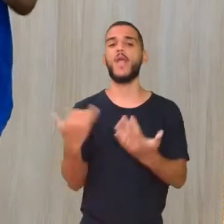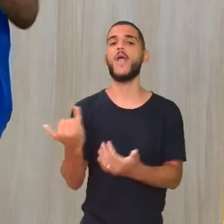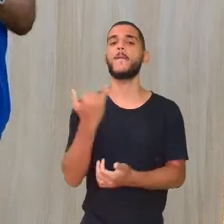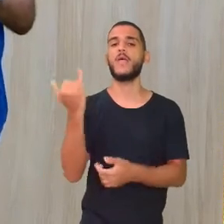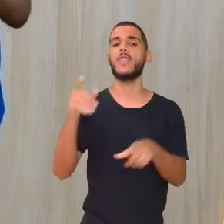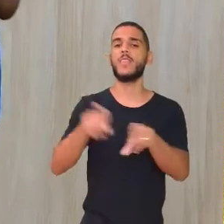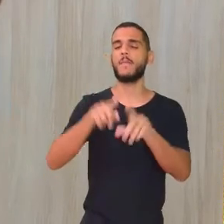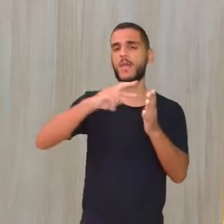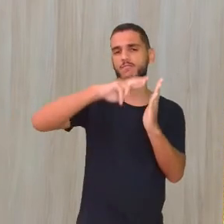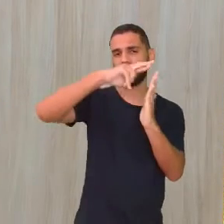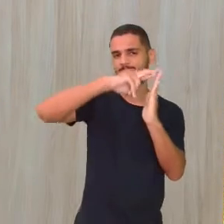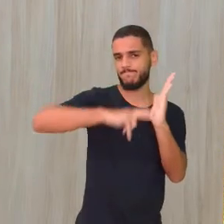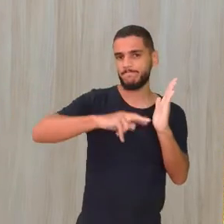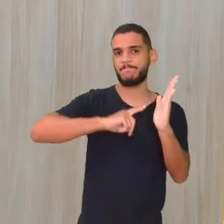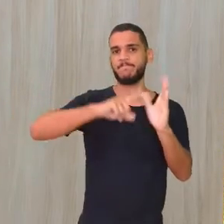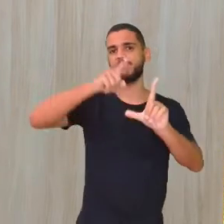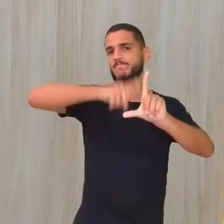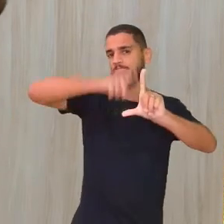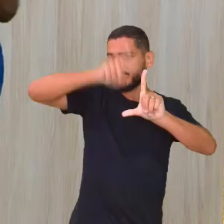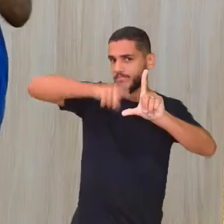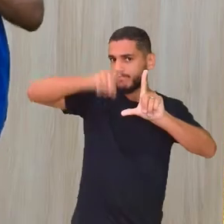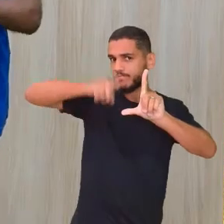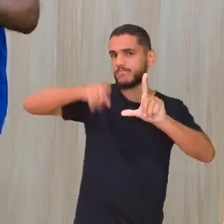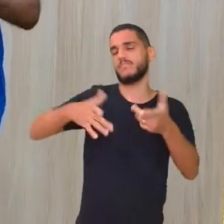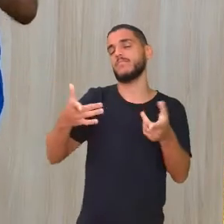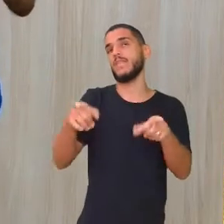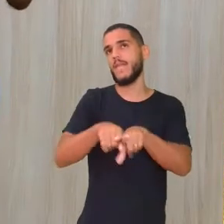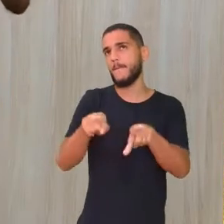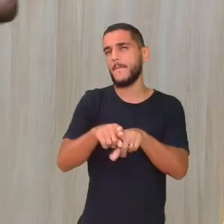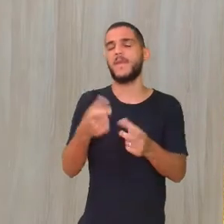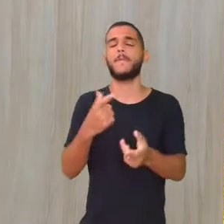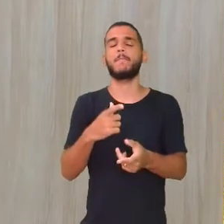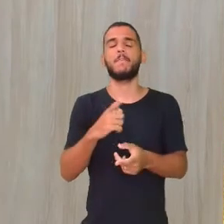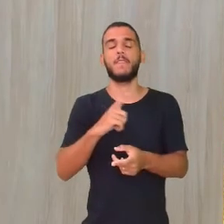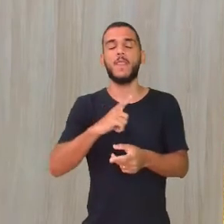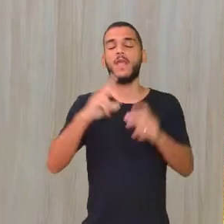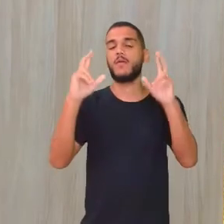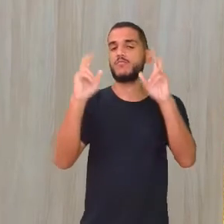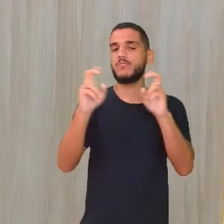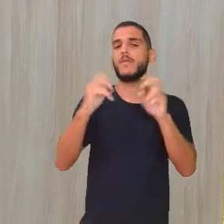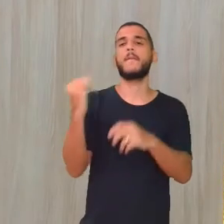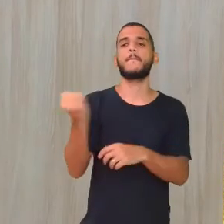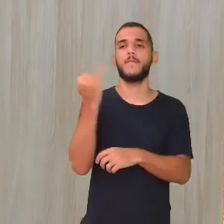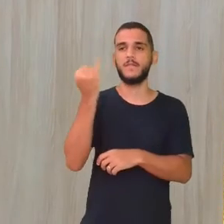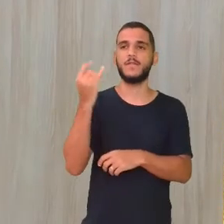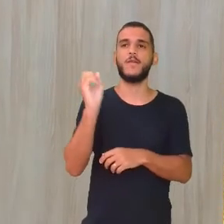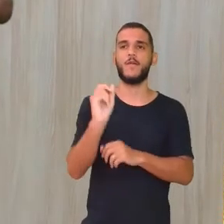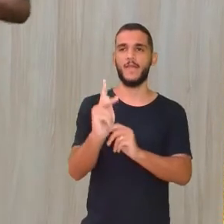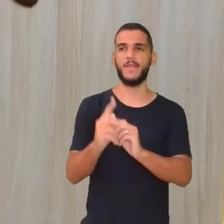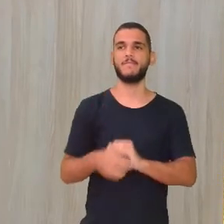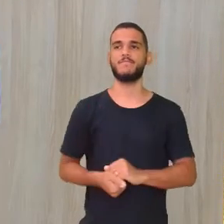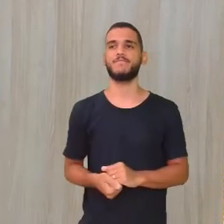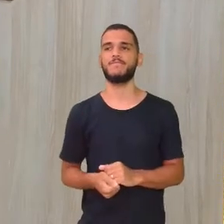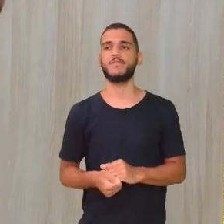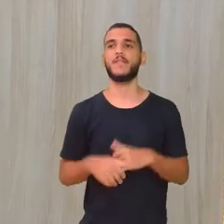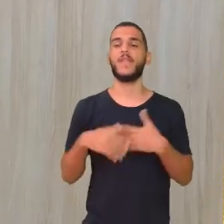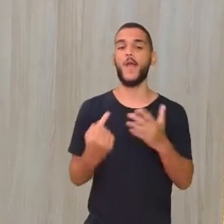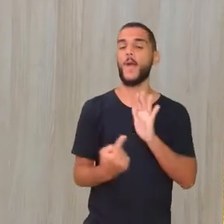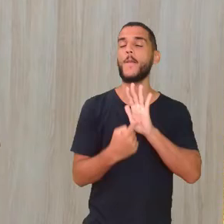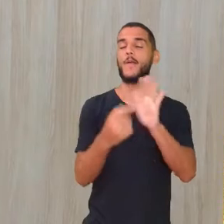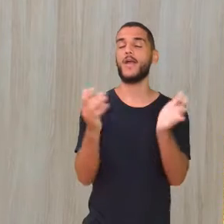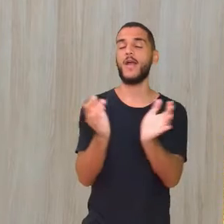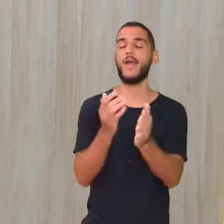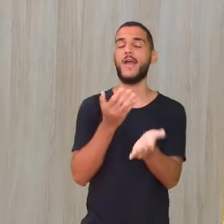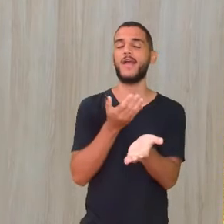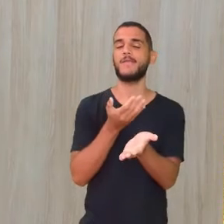também na redação Quando ele coloca um dado estatístico a respeito disso Então esse assunto é importante demais, tá bom? Vamos embora começar a aula